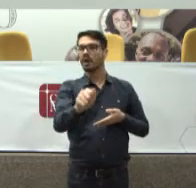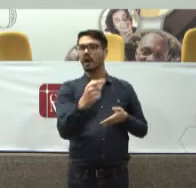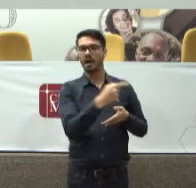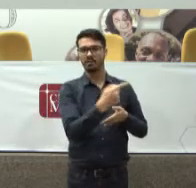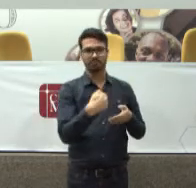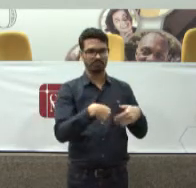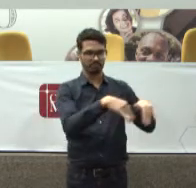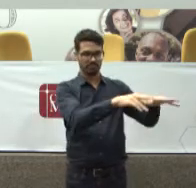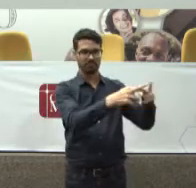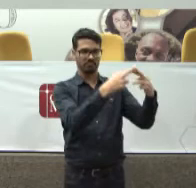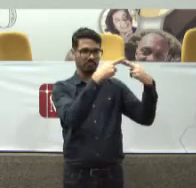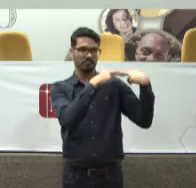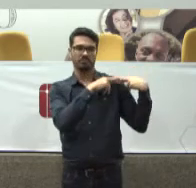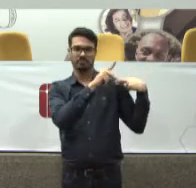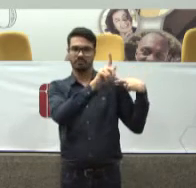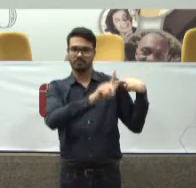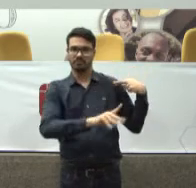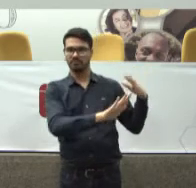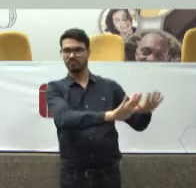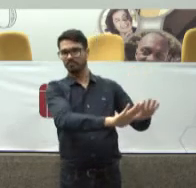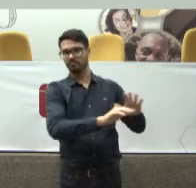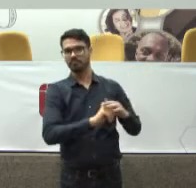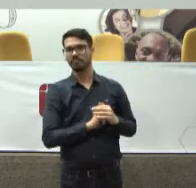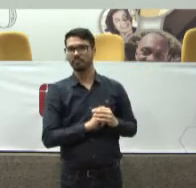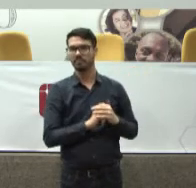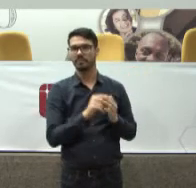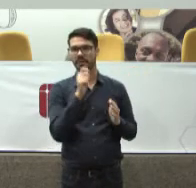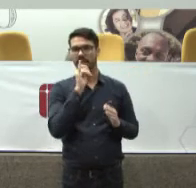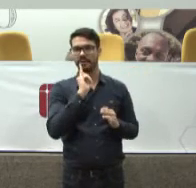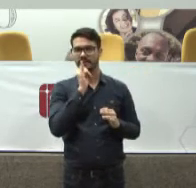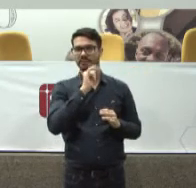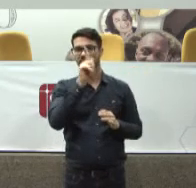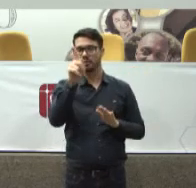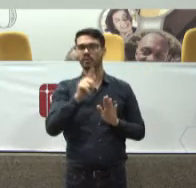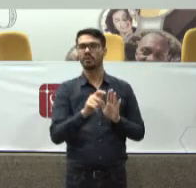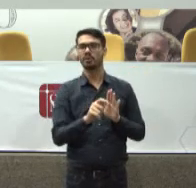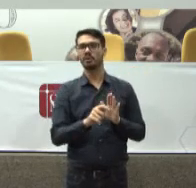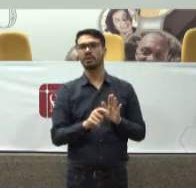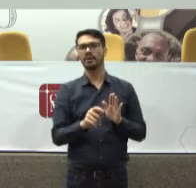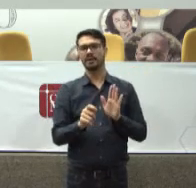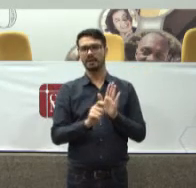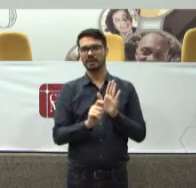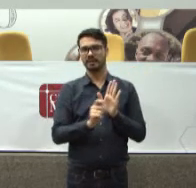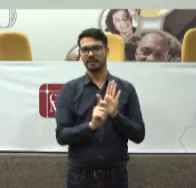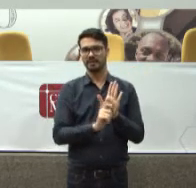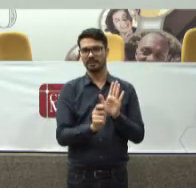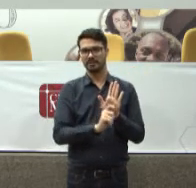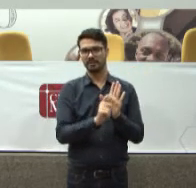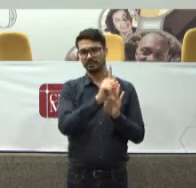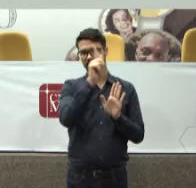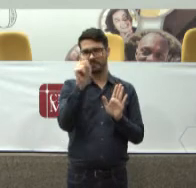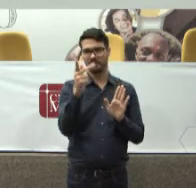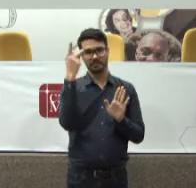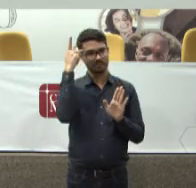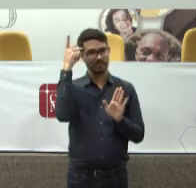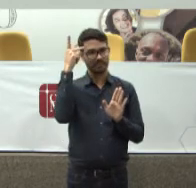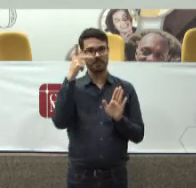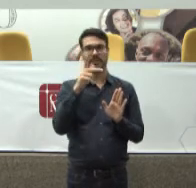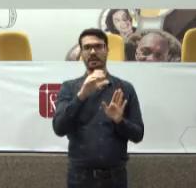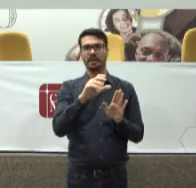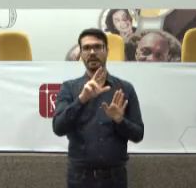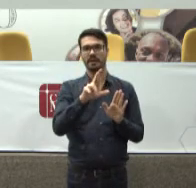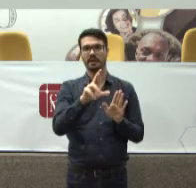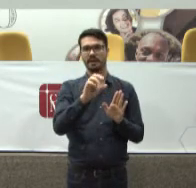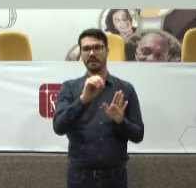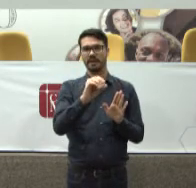primeiro exemplo É um exemplo muito interessante Da Cracolândia de São Paulo A Cracolândia sabe muito bem É uma questão muito